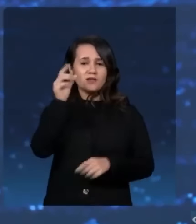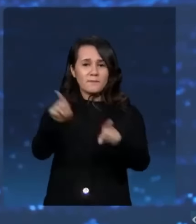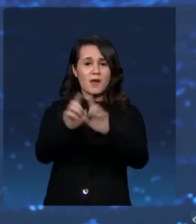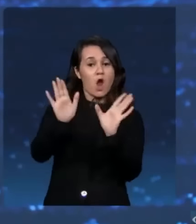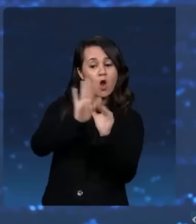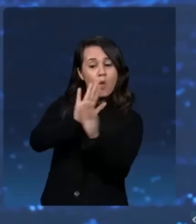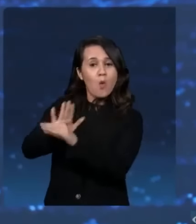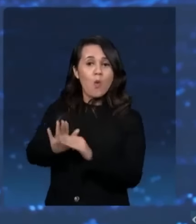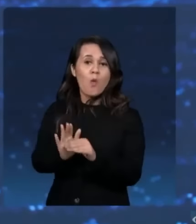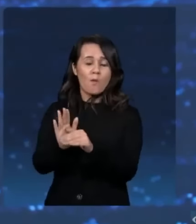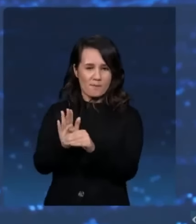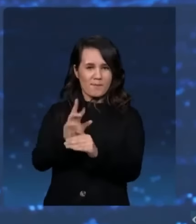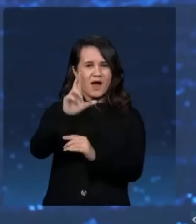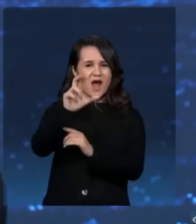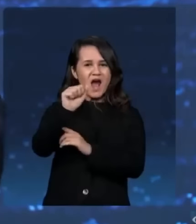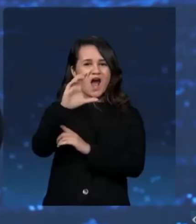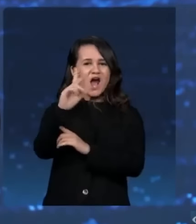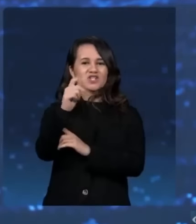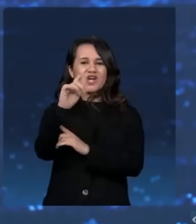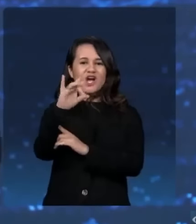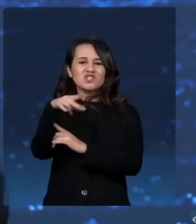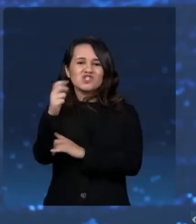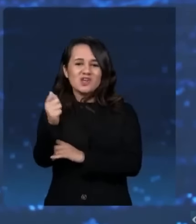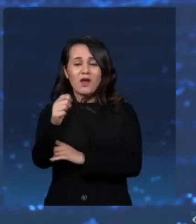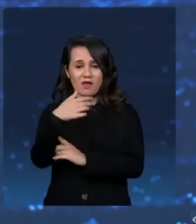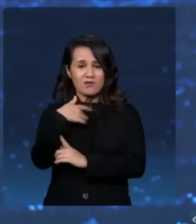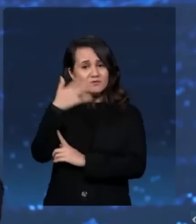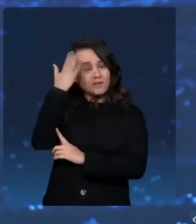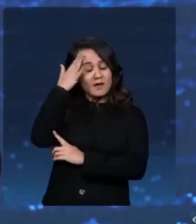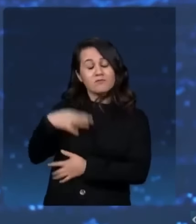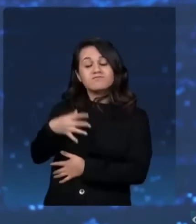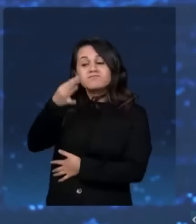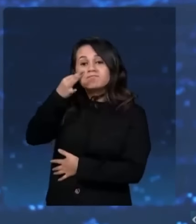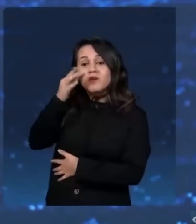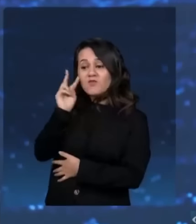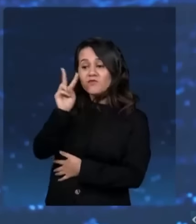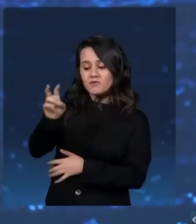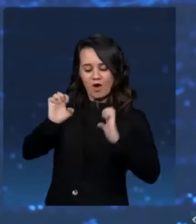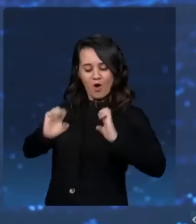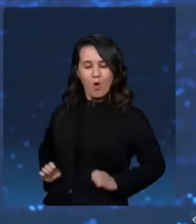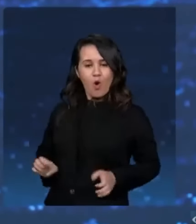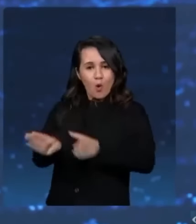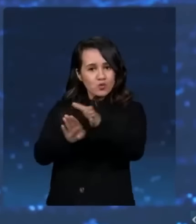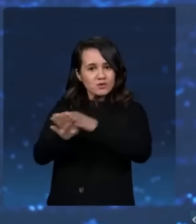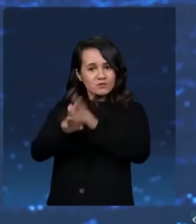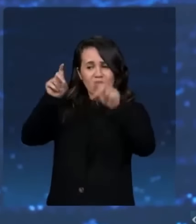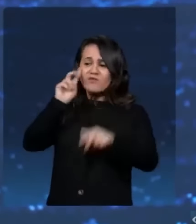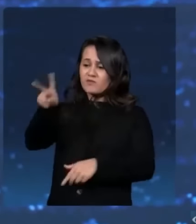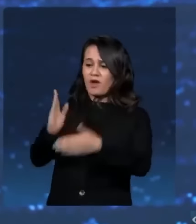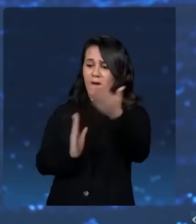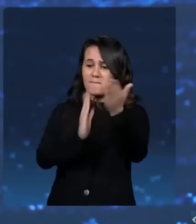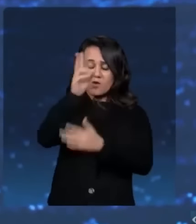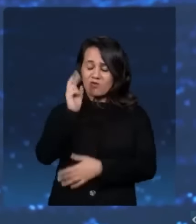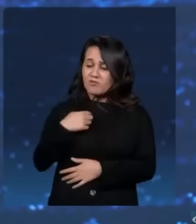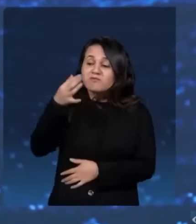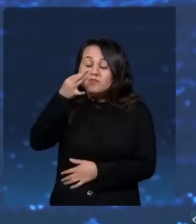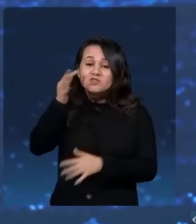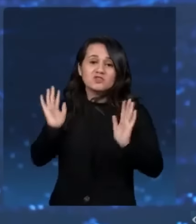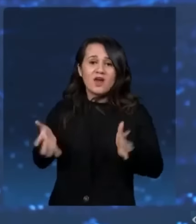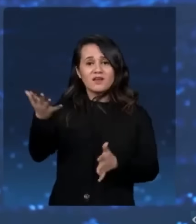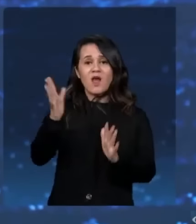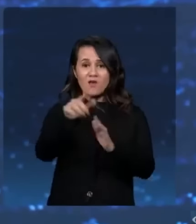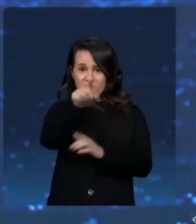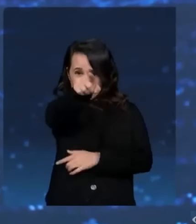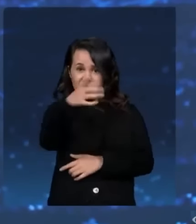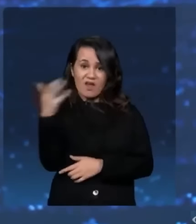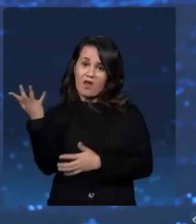que é corrupção que você fez lá com o Janones. Eu estava lá pessoalmente no Conselho de Ética e vi você aprovando, institucionalizando isso, e quer tomar o dinheiro da